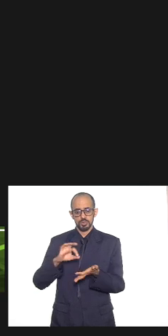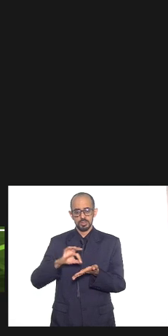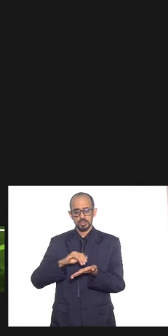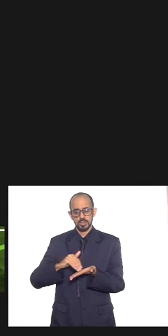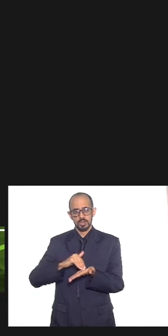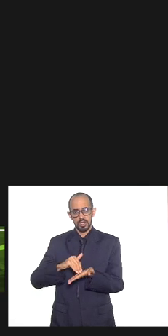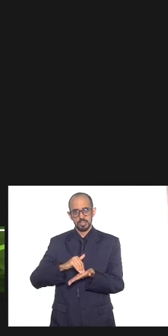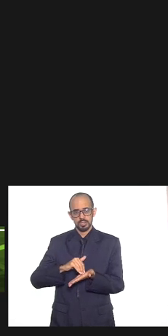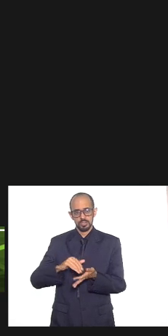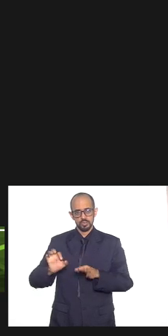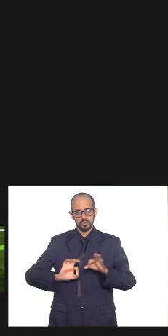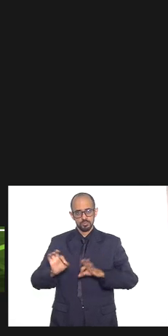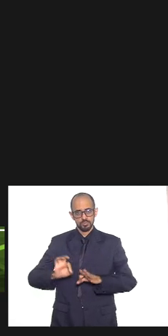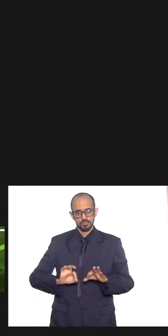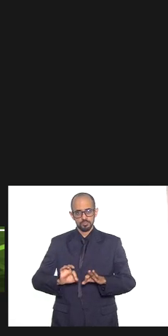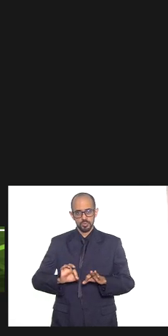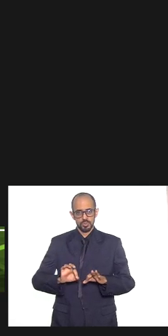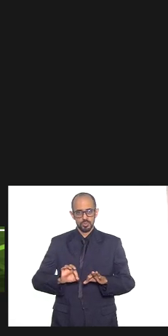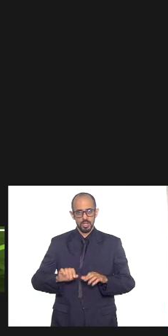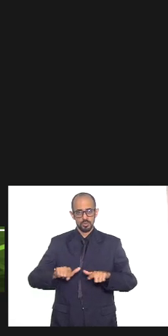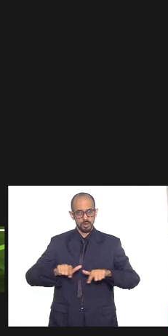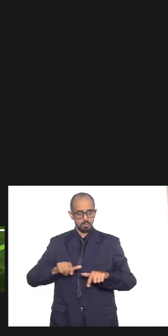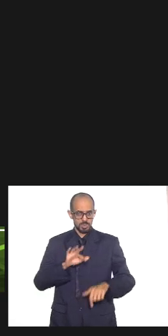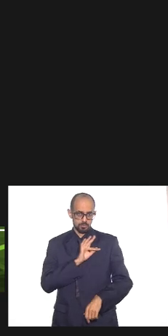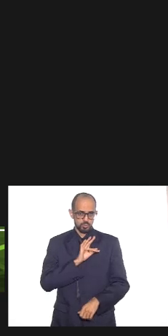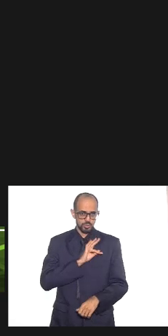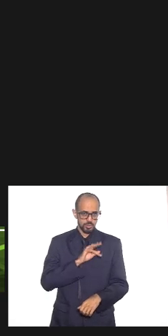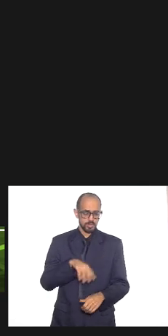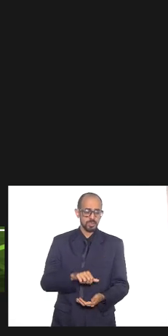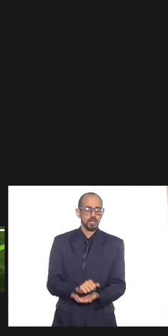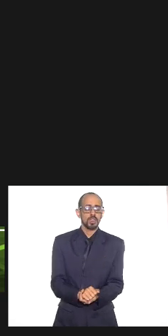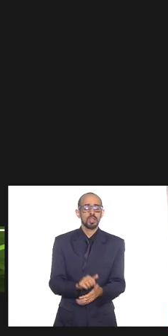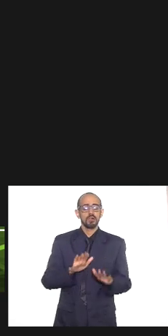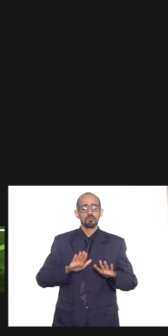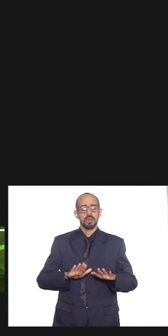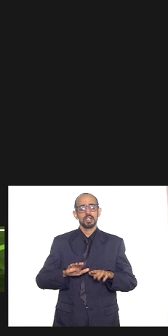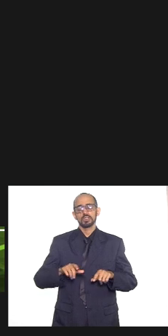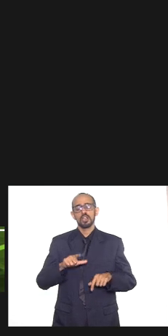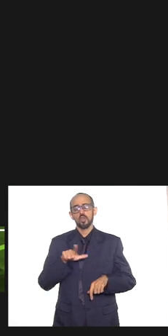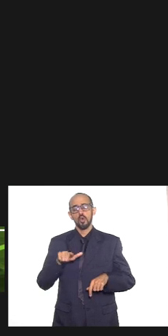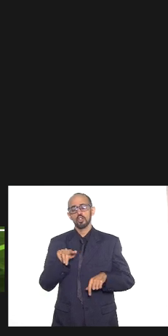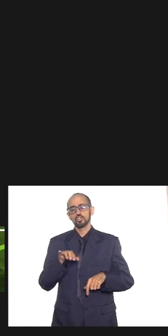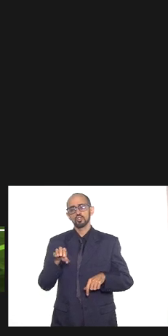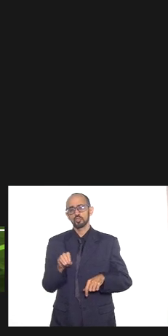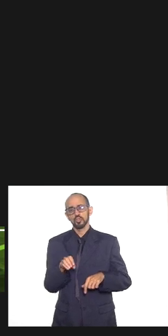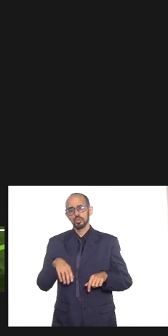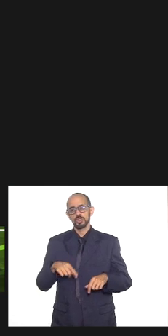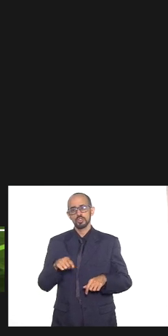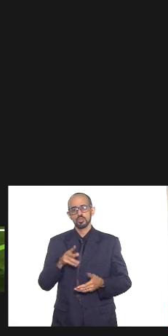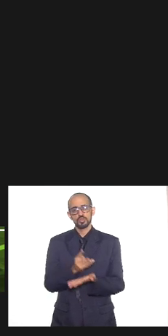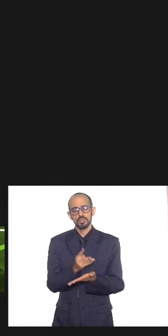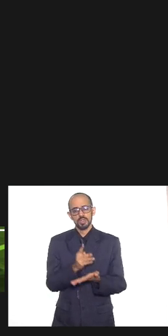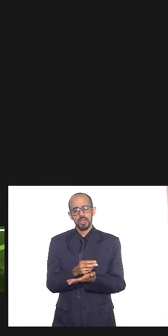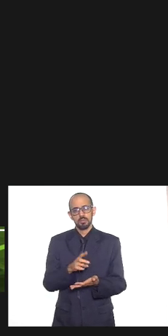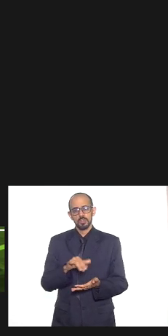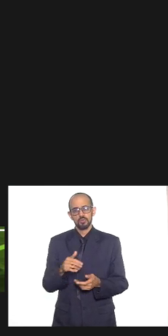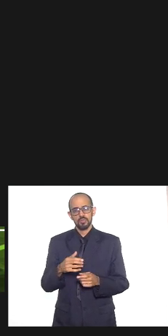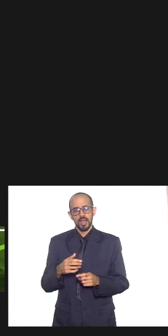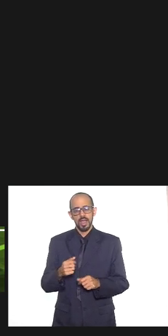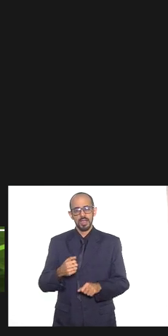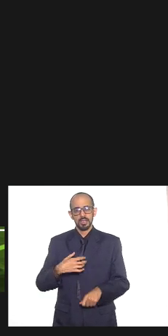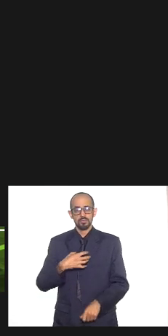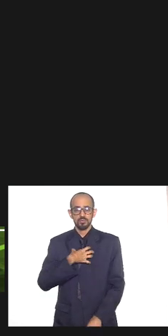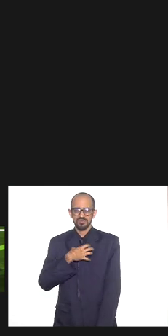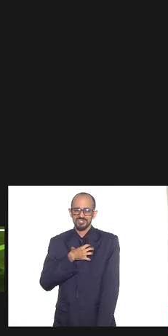operacional é a sspio tá? mas é lógico que a sensibilidade da questão sempre sempre vai me comover como há muitos dentro da